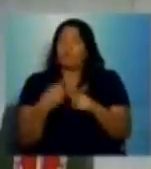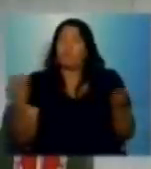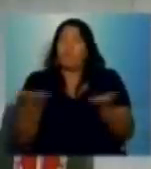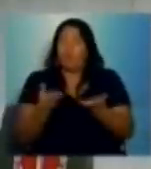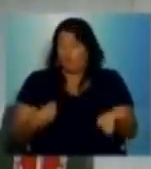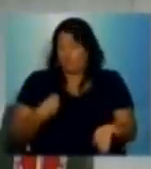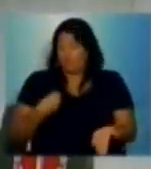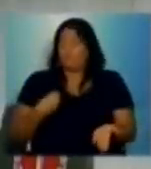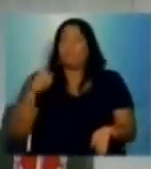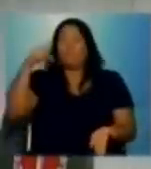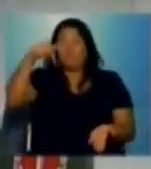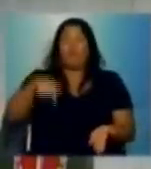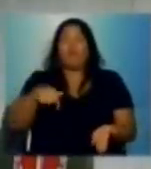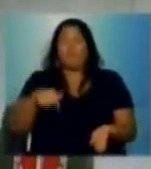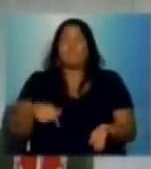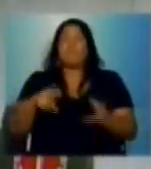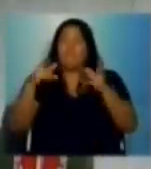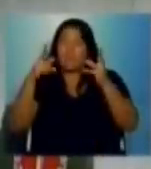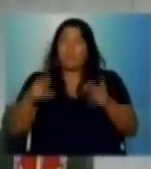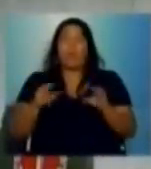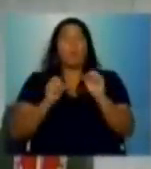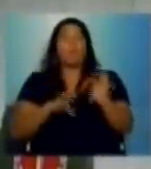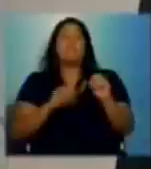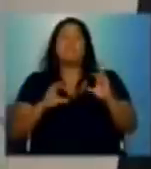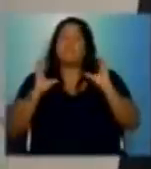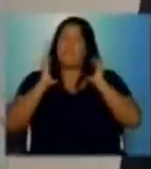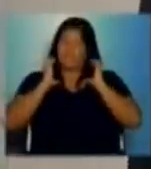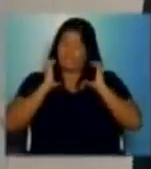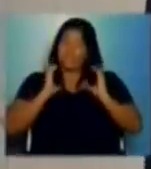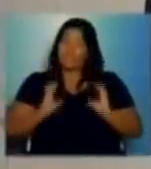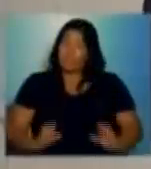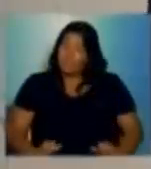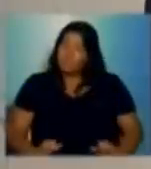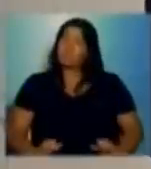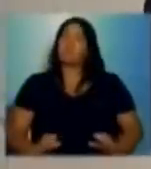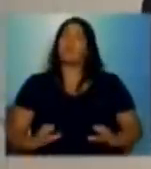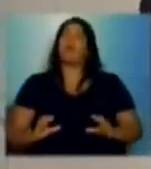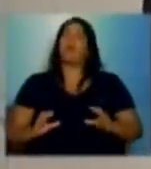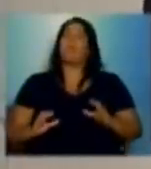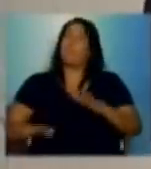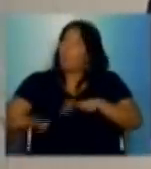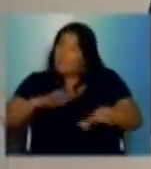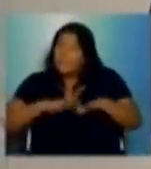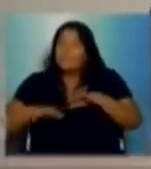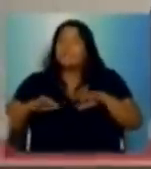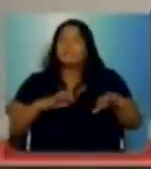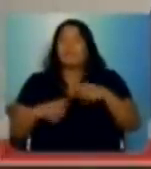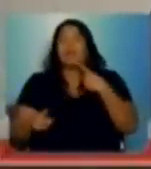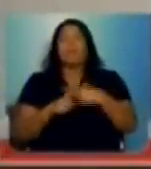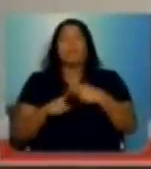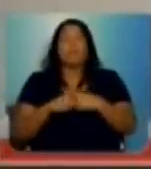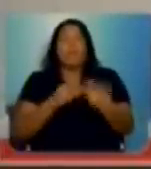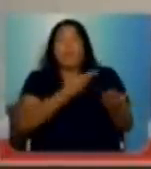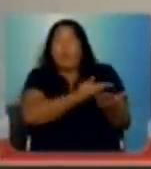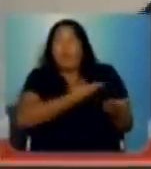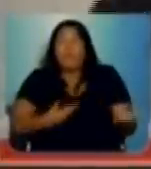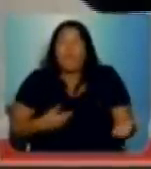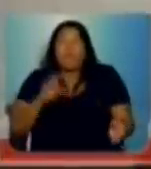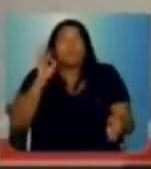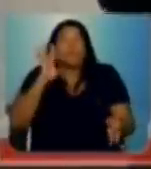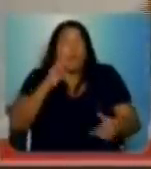aqui também dando uma aula de cidadania, de mobilização, porque é assim que funciona o governo estadual, só funciona